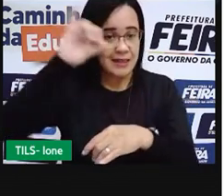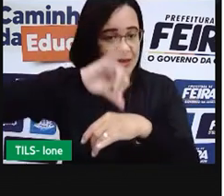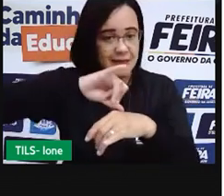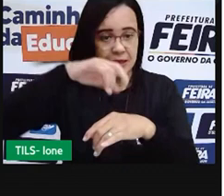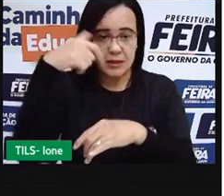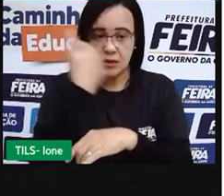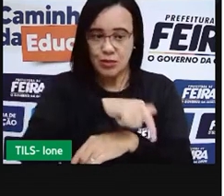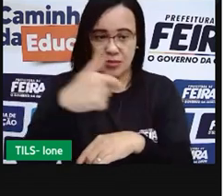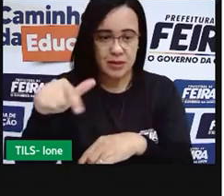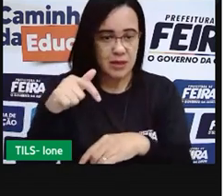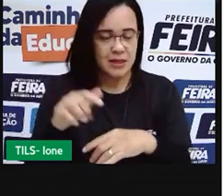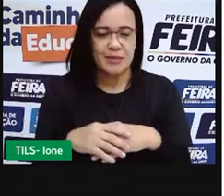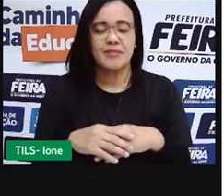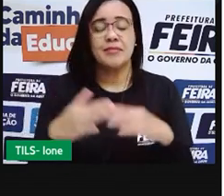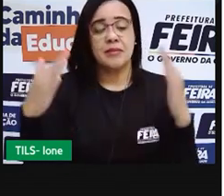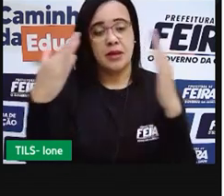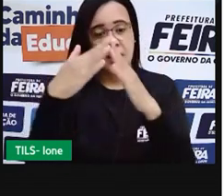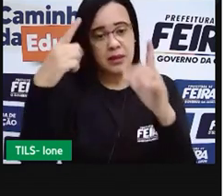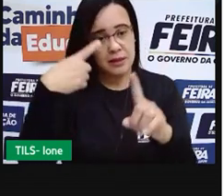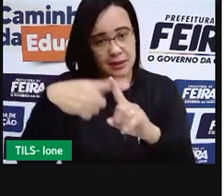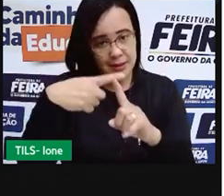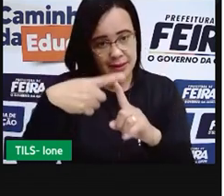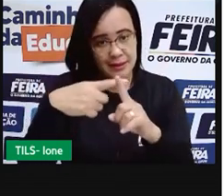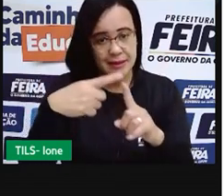Então, a Igreja Senhor dos Passos,